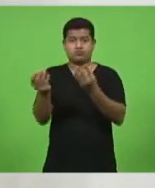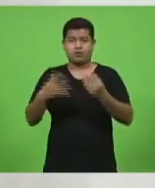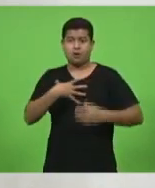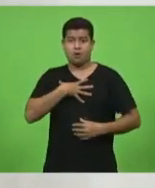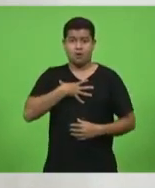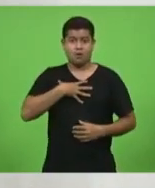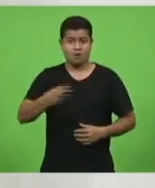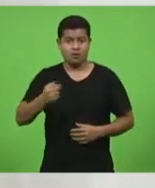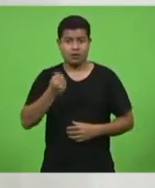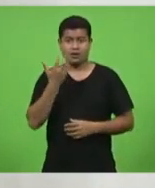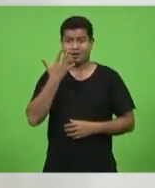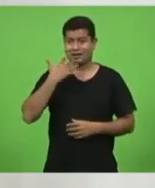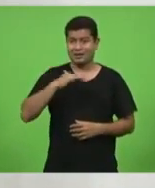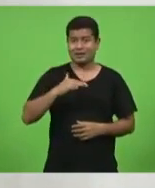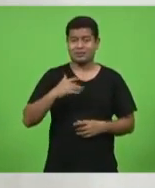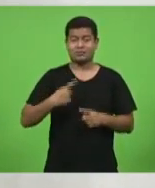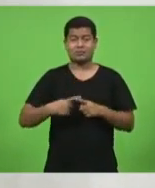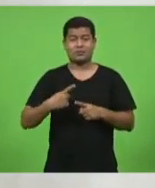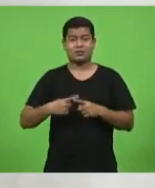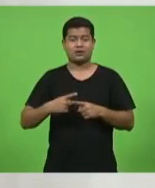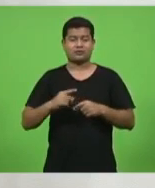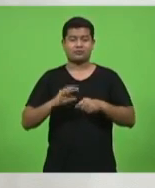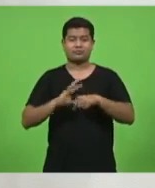crianças por conta da pandemia.